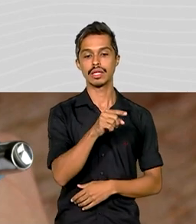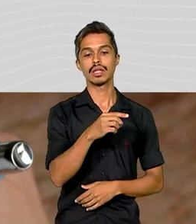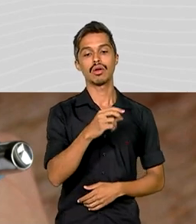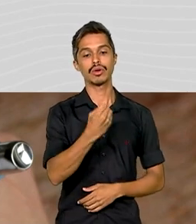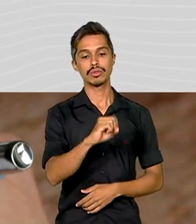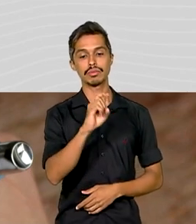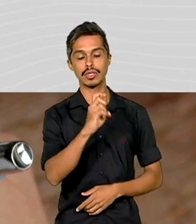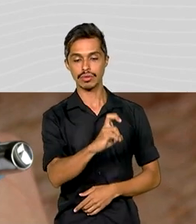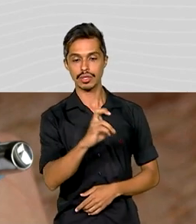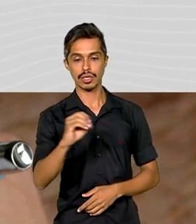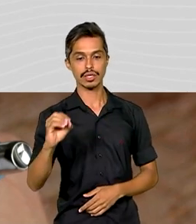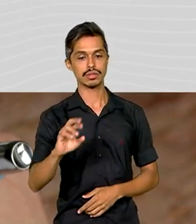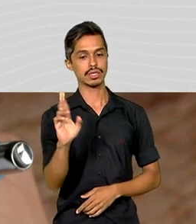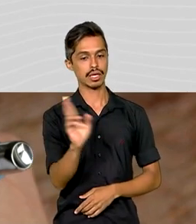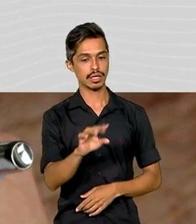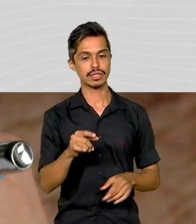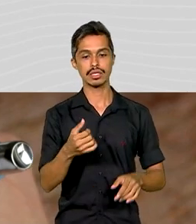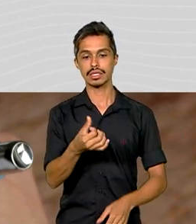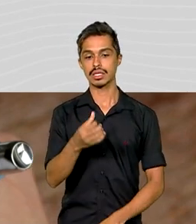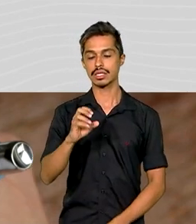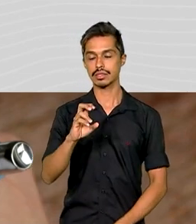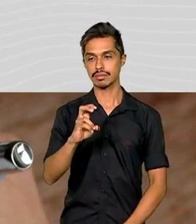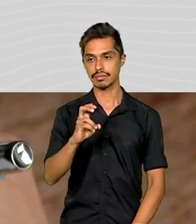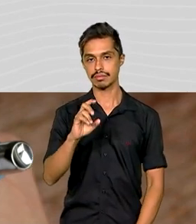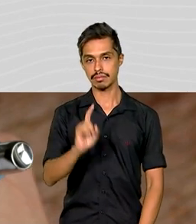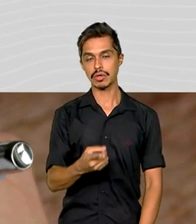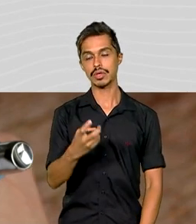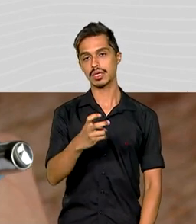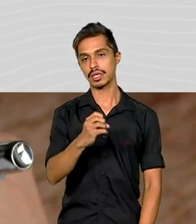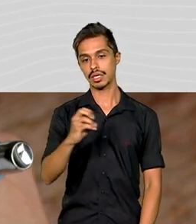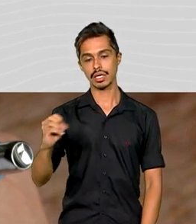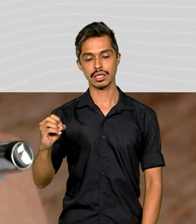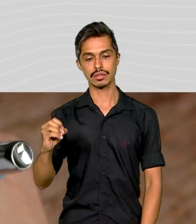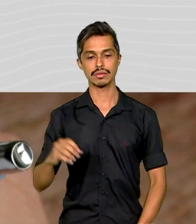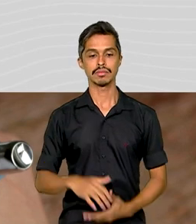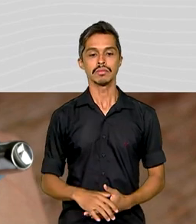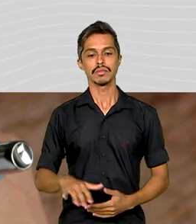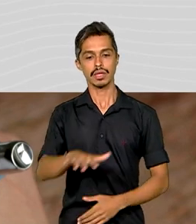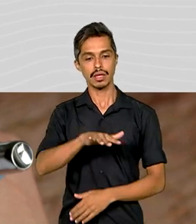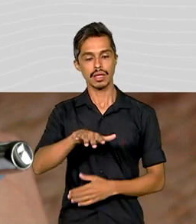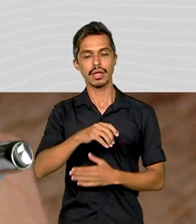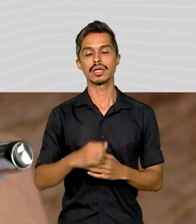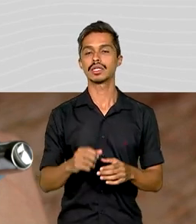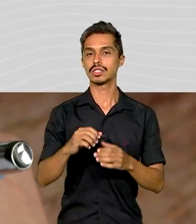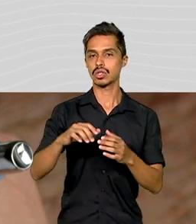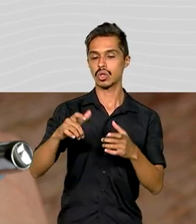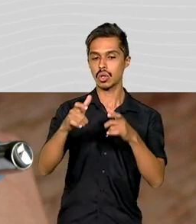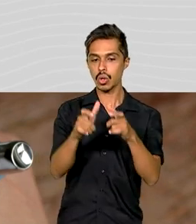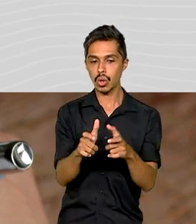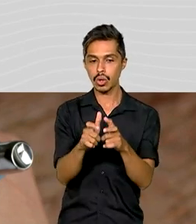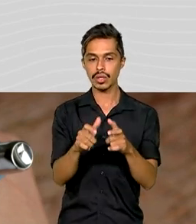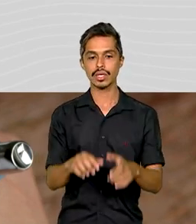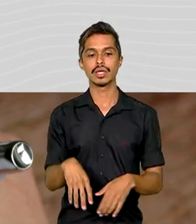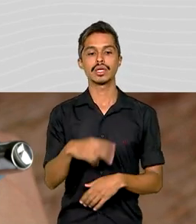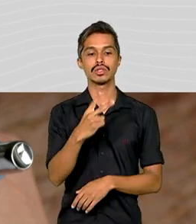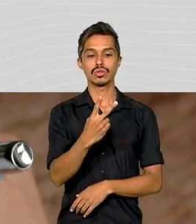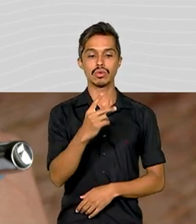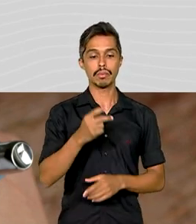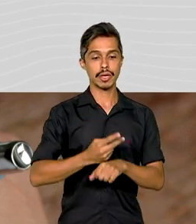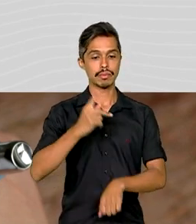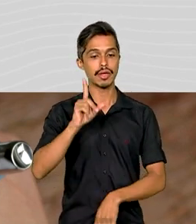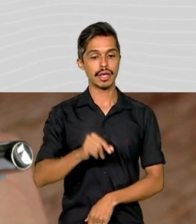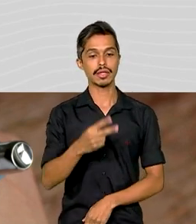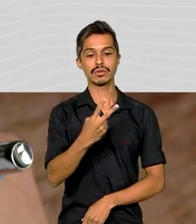,00 e R 6.500,00. Na fase regional, o prêmio é de R$ 2.300,00